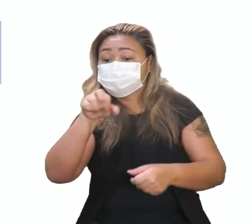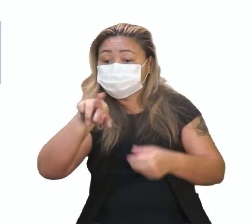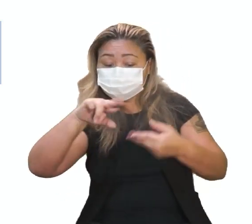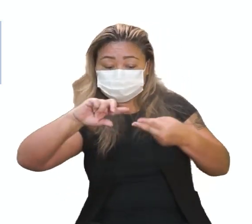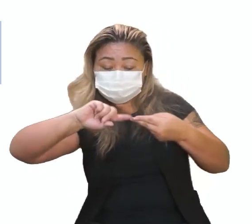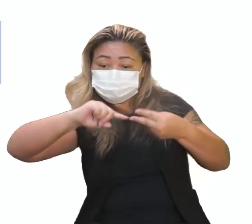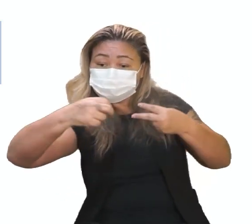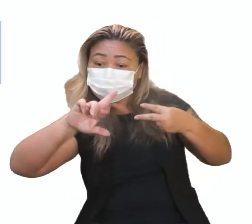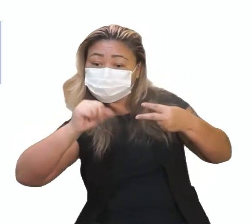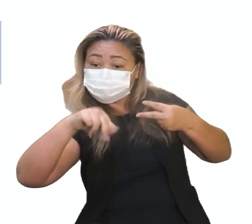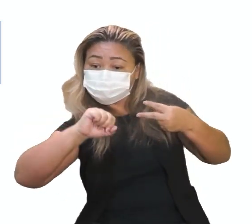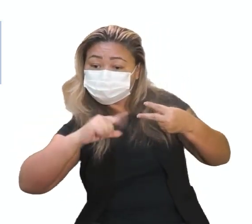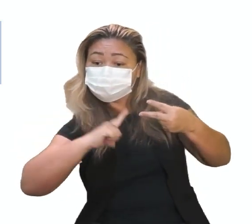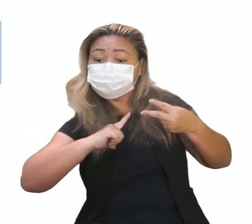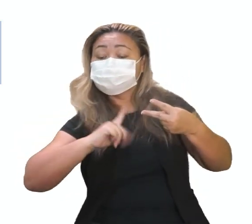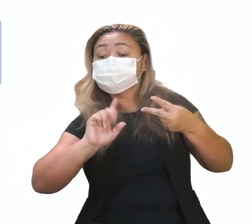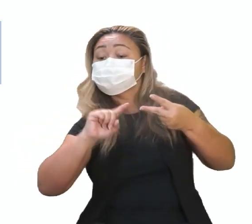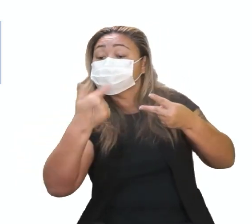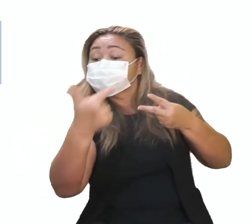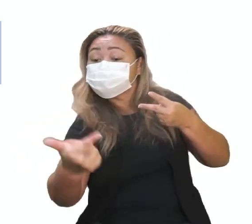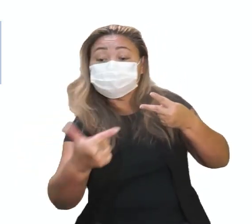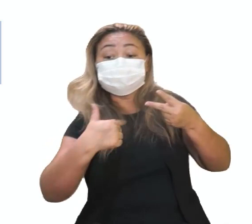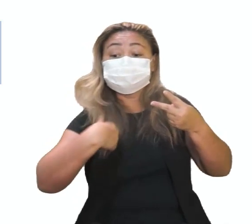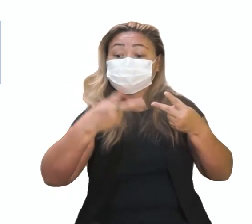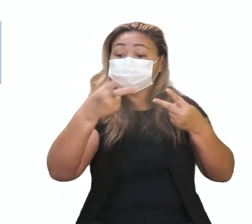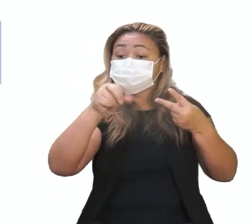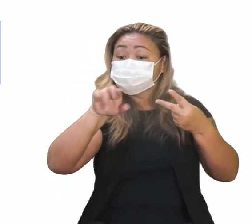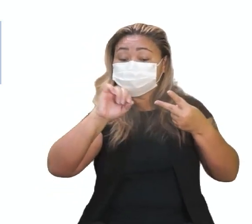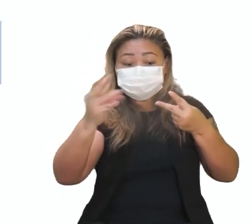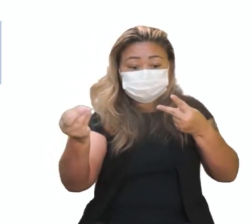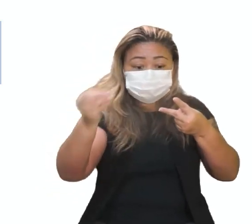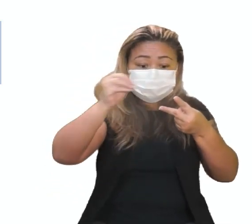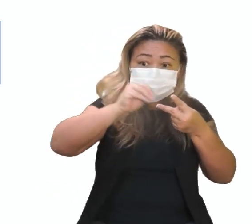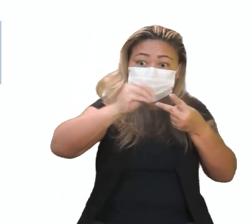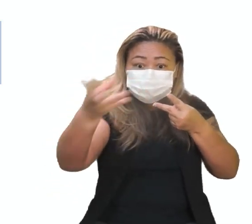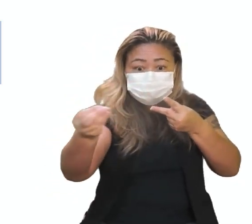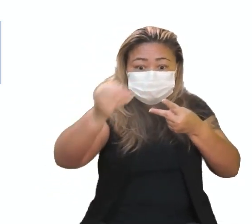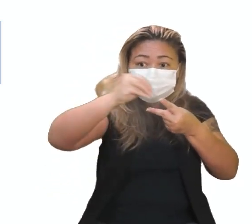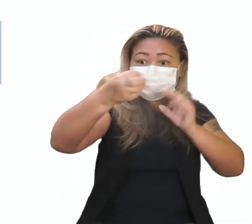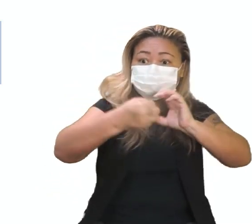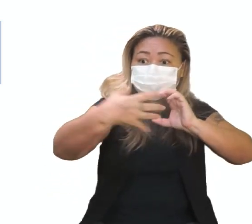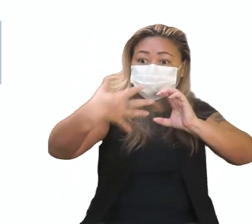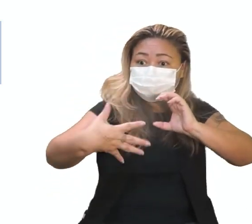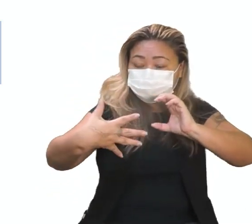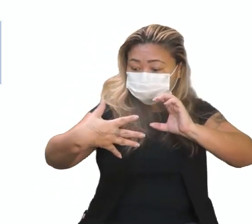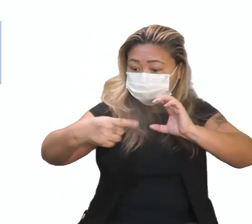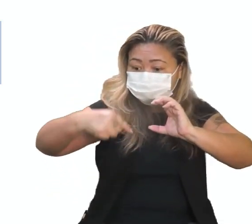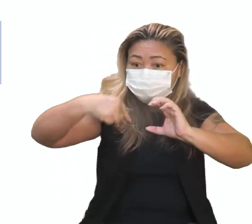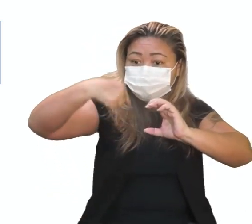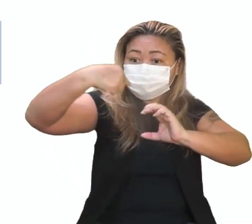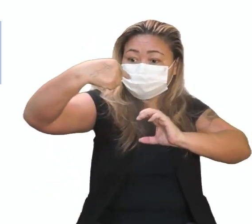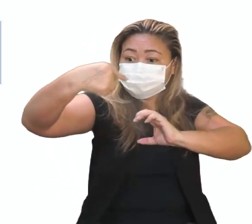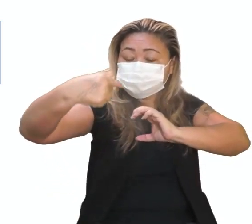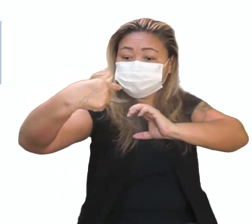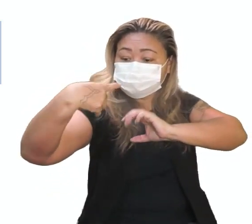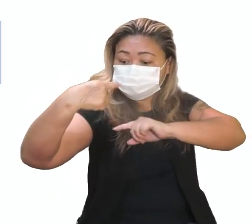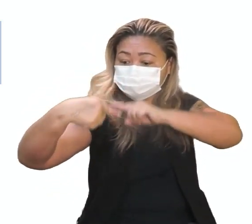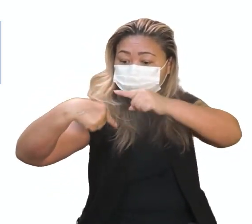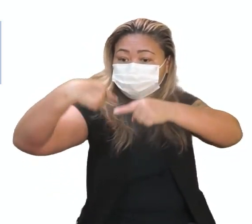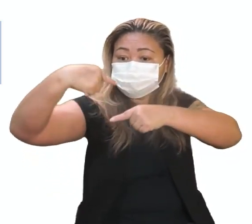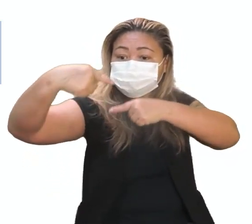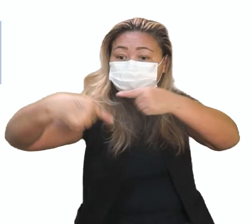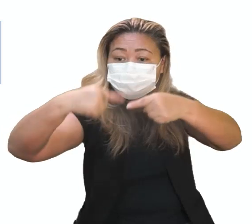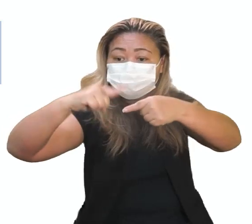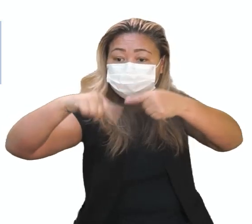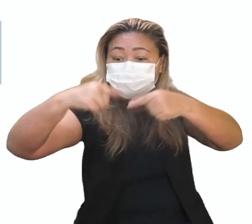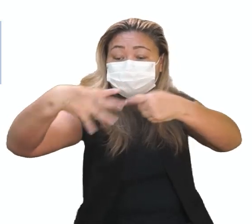do vírus, com o material proteico de outro vírus, e eles perceberam que essa característica foi passada, foi assimilada de um material